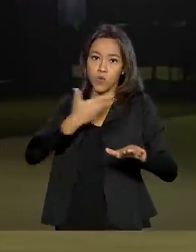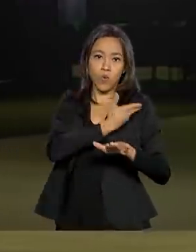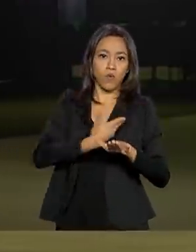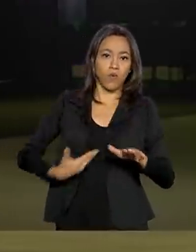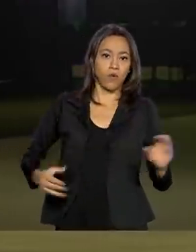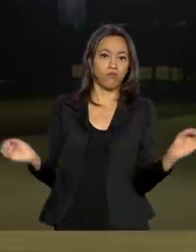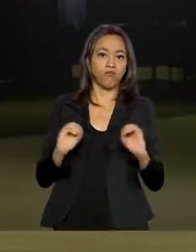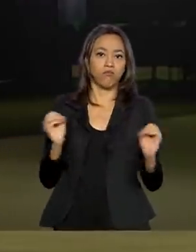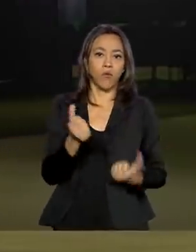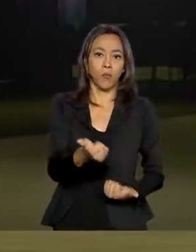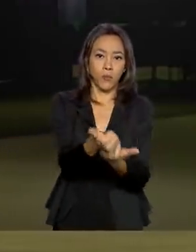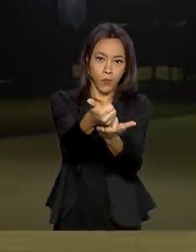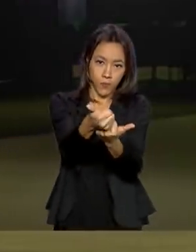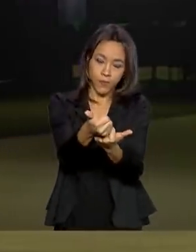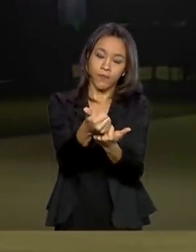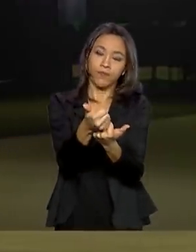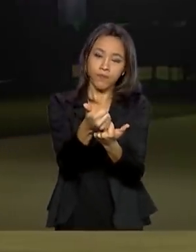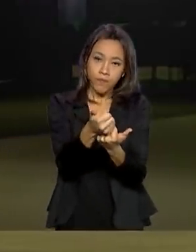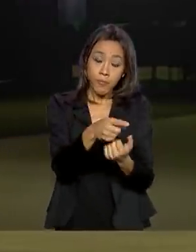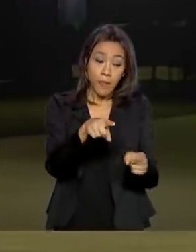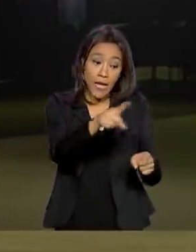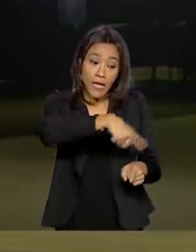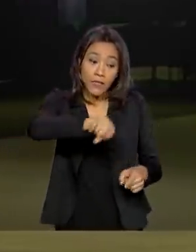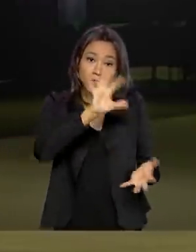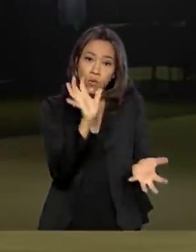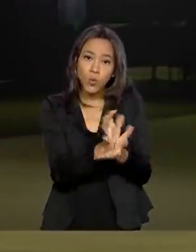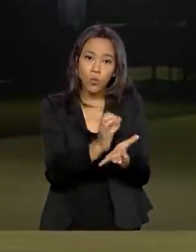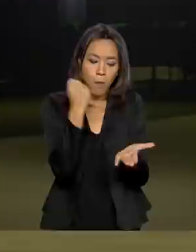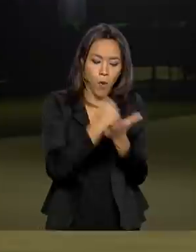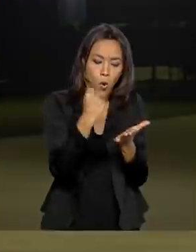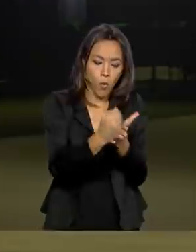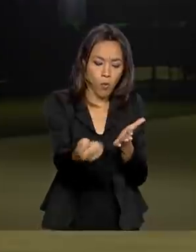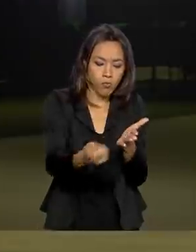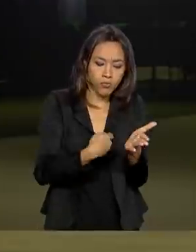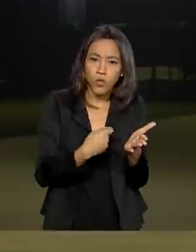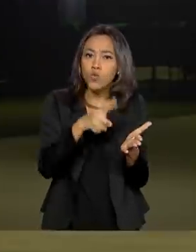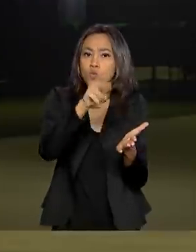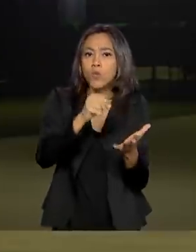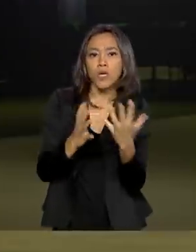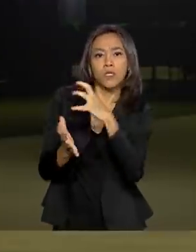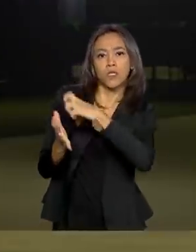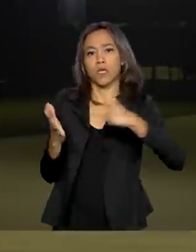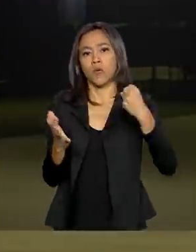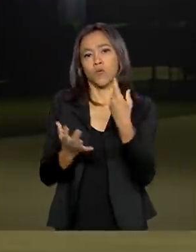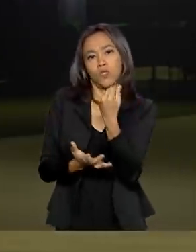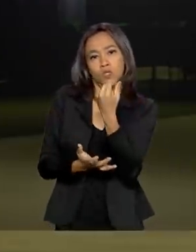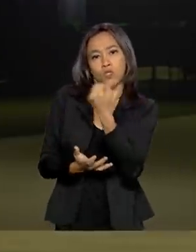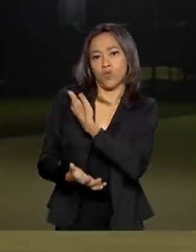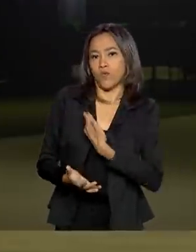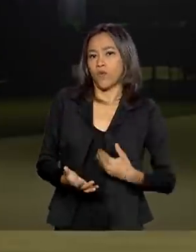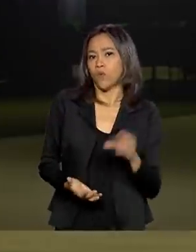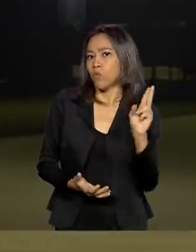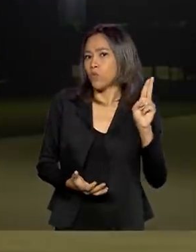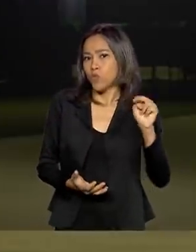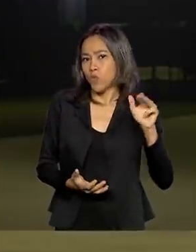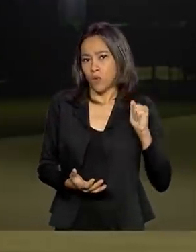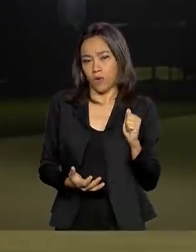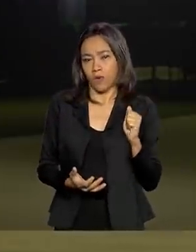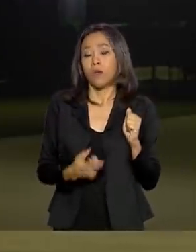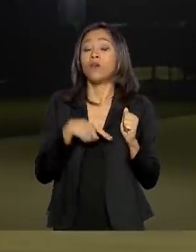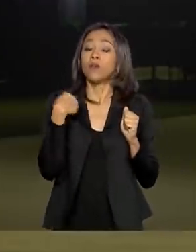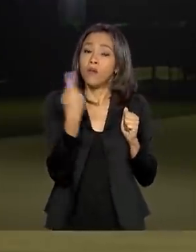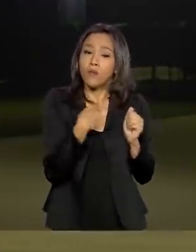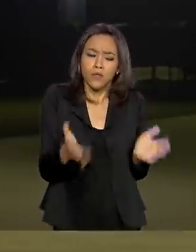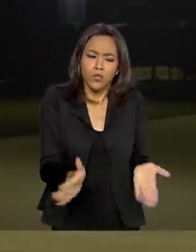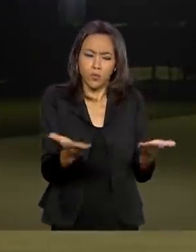atender esses informais que nunca pegaram um centavo do Estado, né, ajudar essas famílias e estimular que